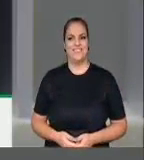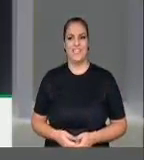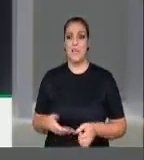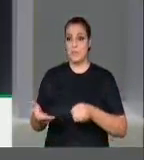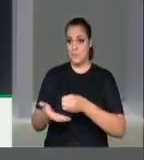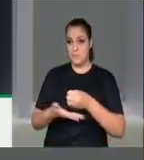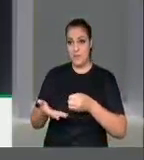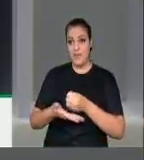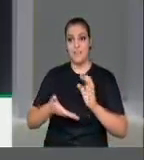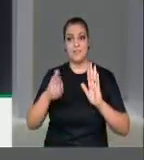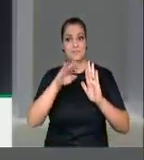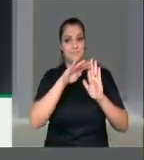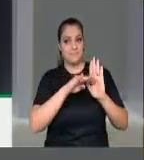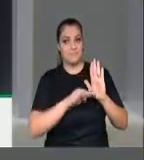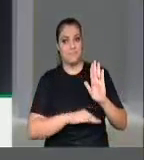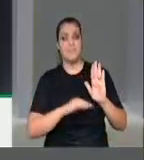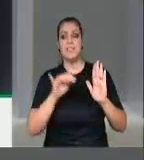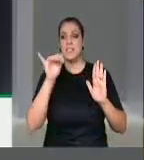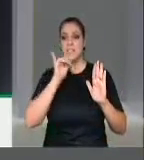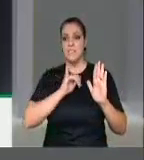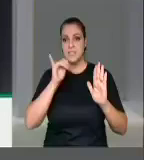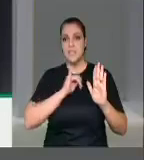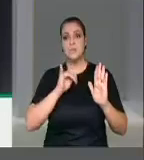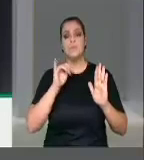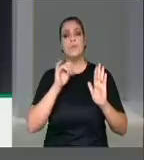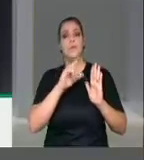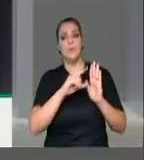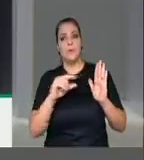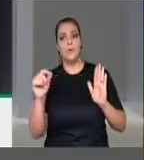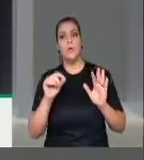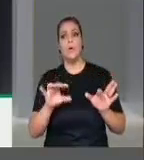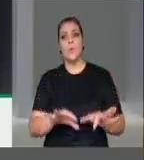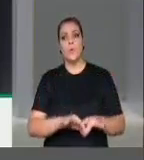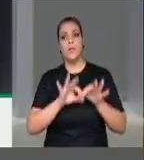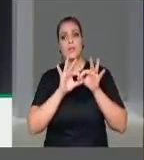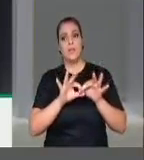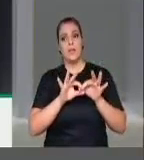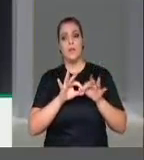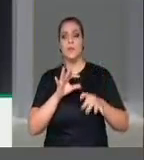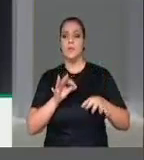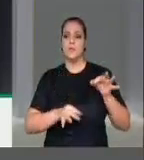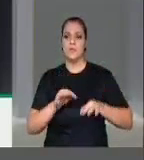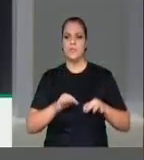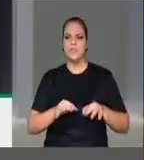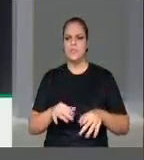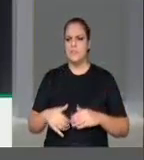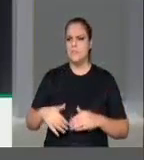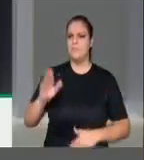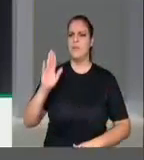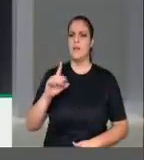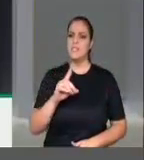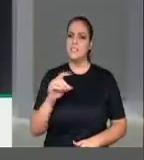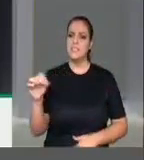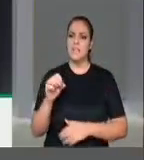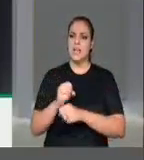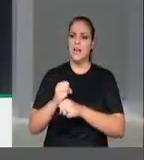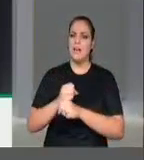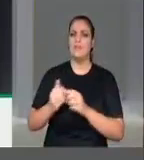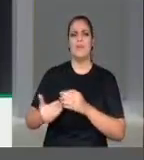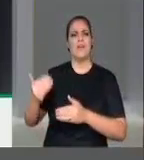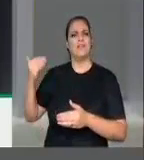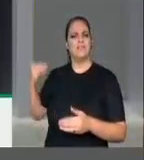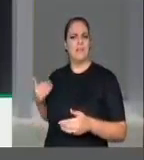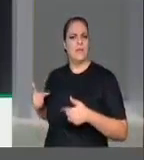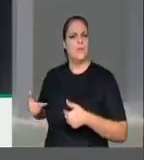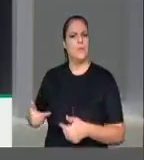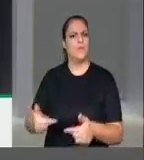a liberdade de destacar a unidade e a justiça, há mais de um século, afirmava